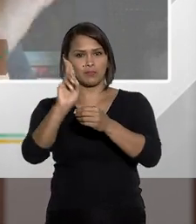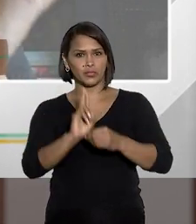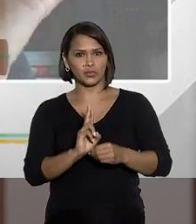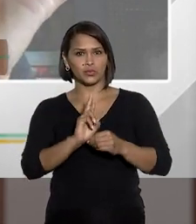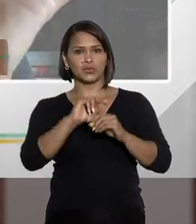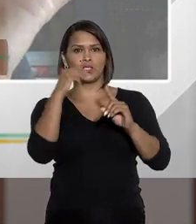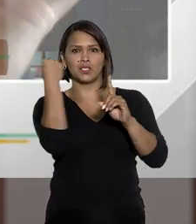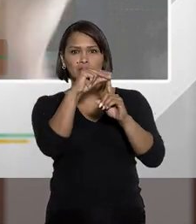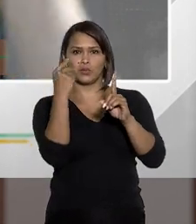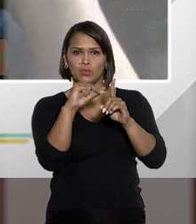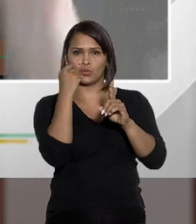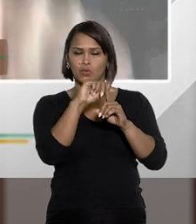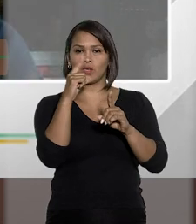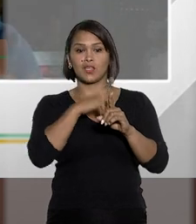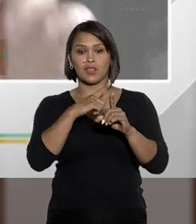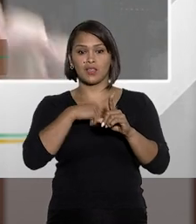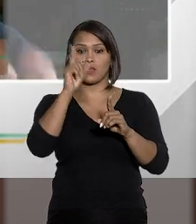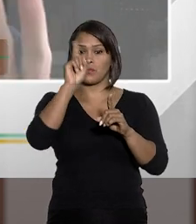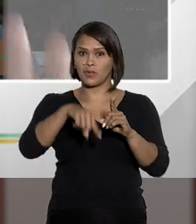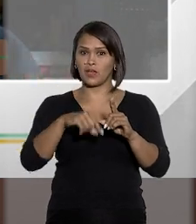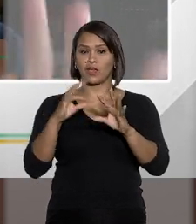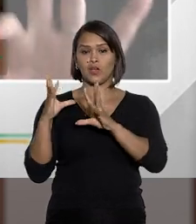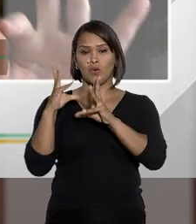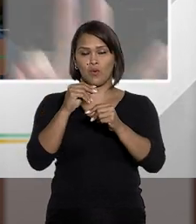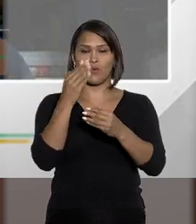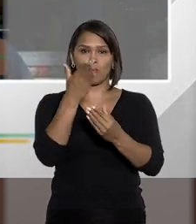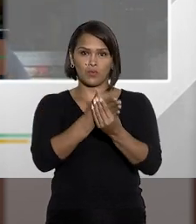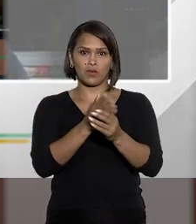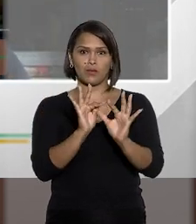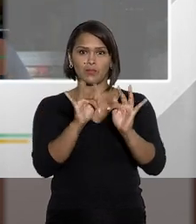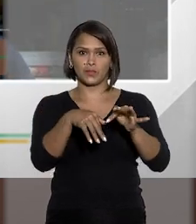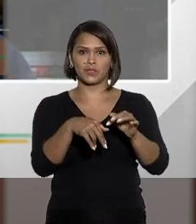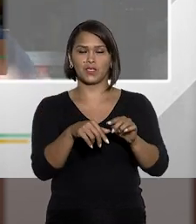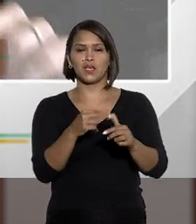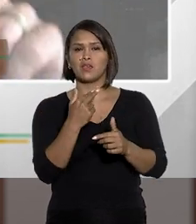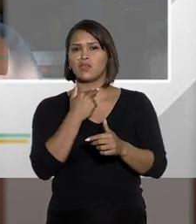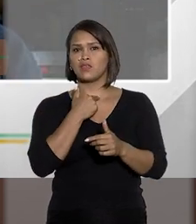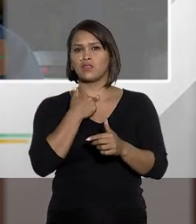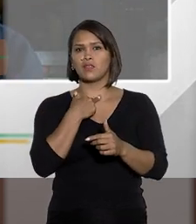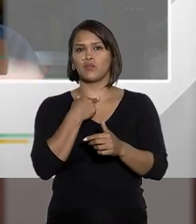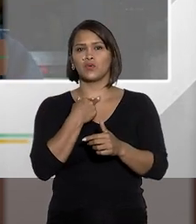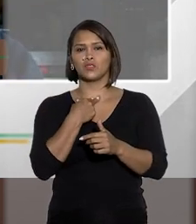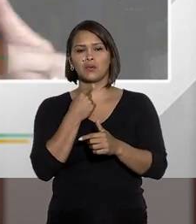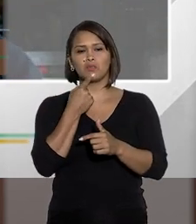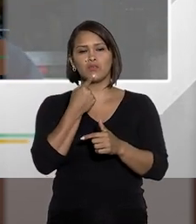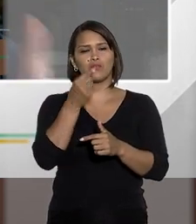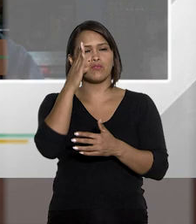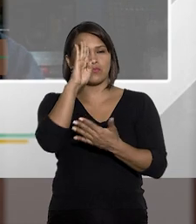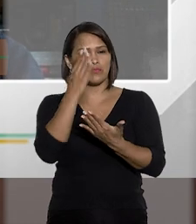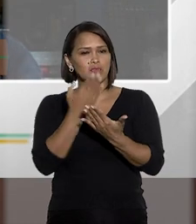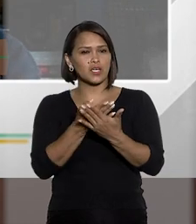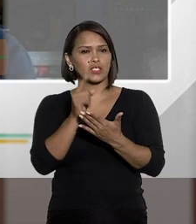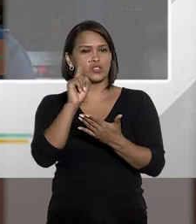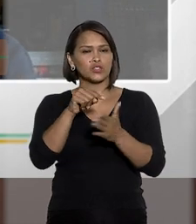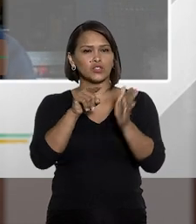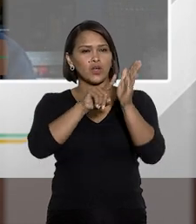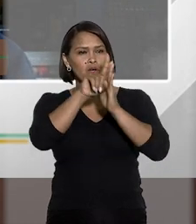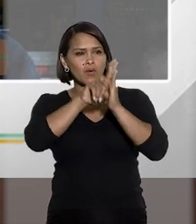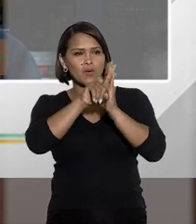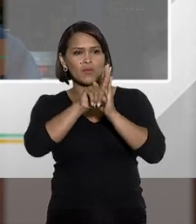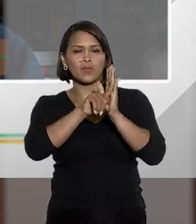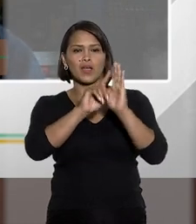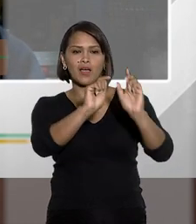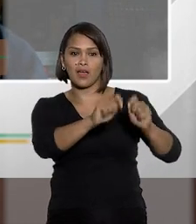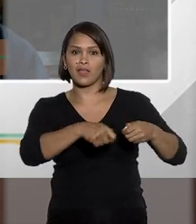abuso de autoridade e a lei de tortura, temos que aquilatar o caso concreto. Não podemos ficar seduzidos, como alguns já se